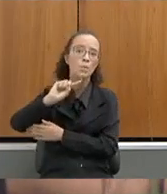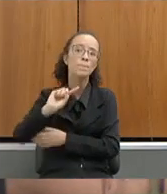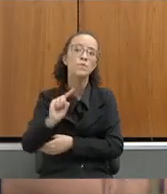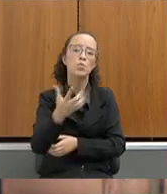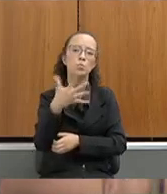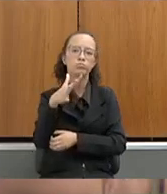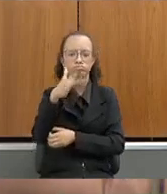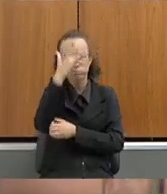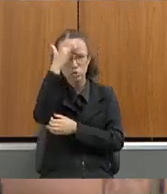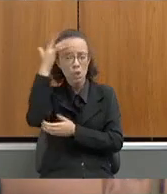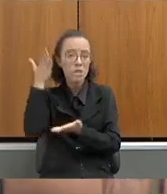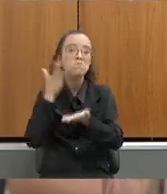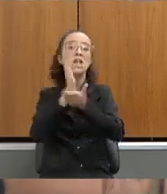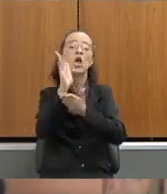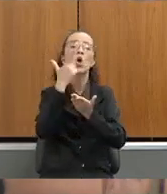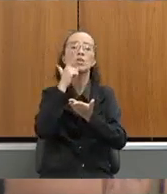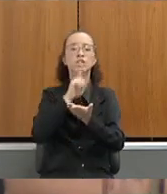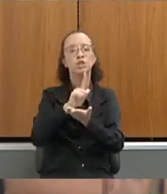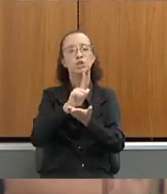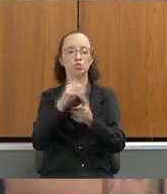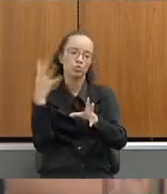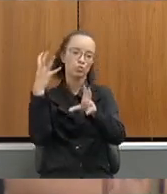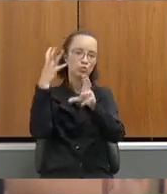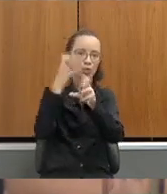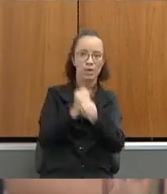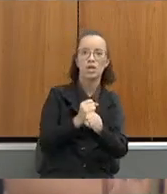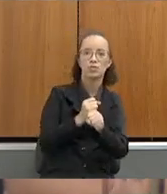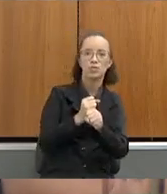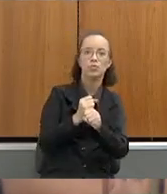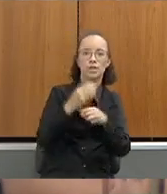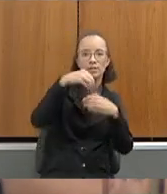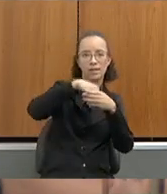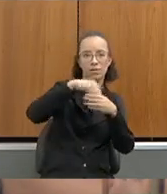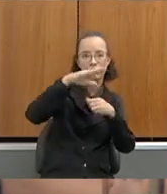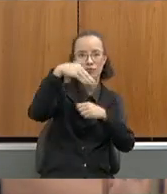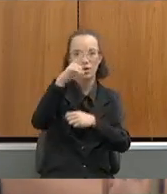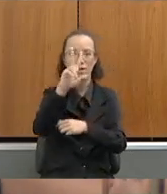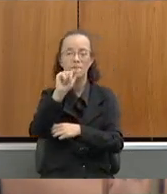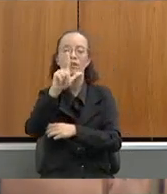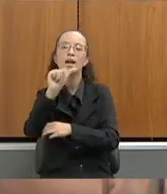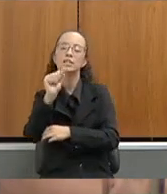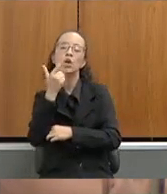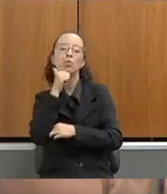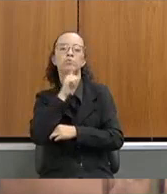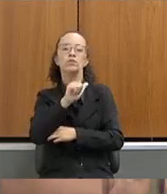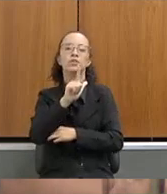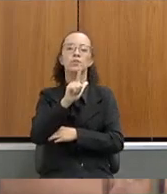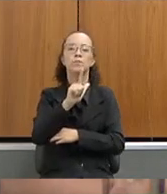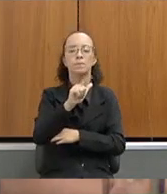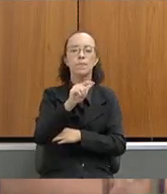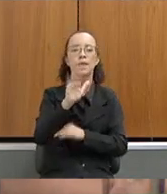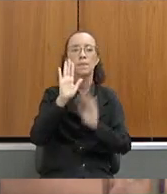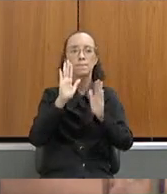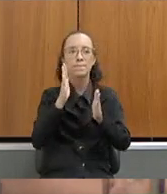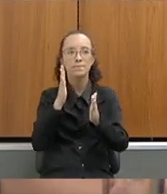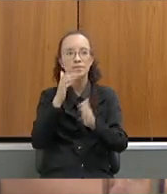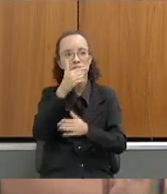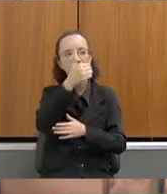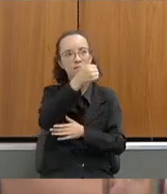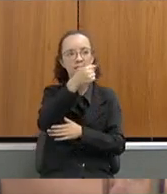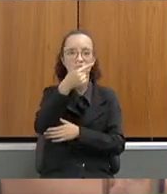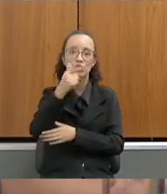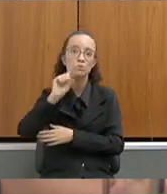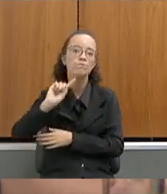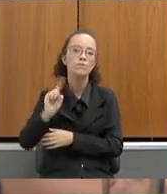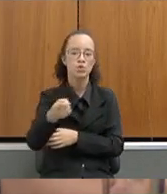candidatos aprovados, isso somando dentro e fora das vagas, e foram nomeados 17.033. Então, nós